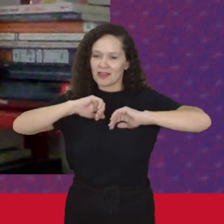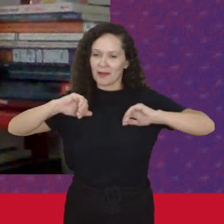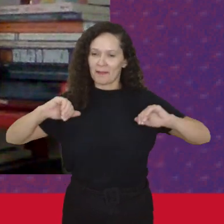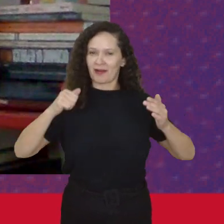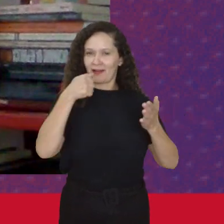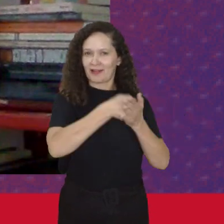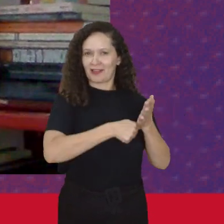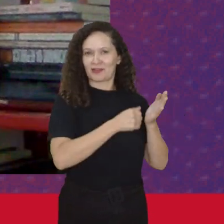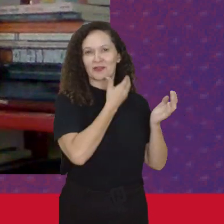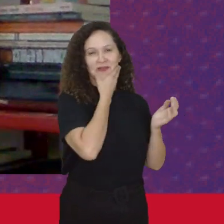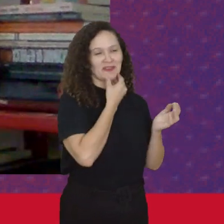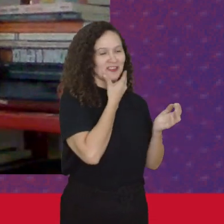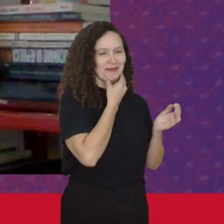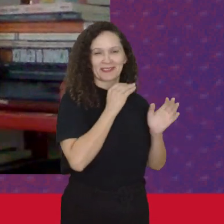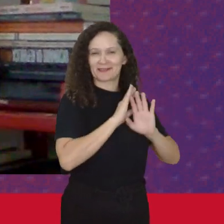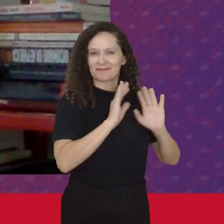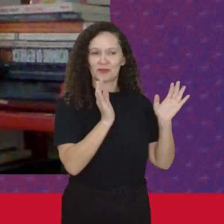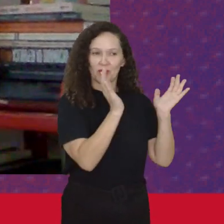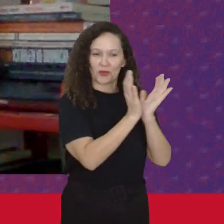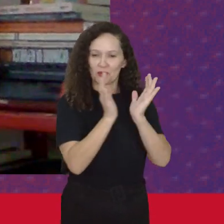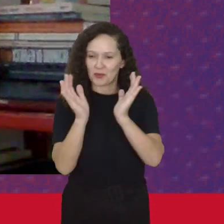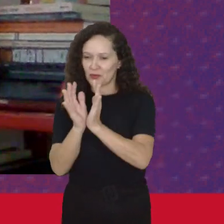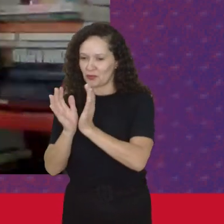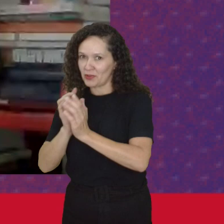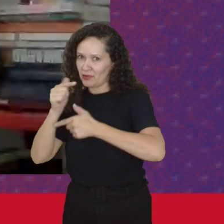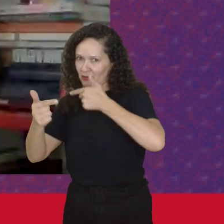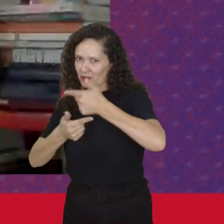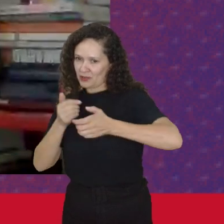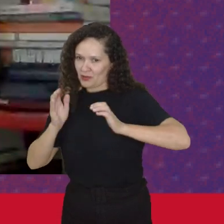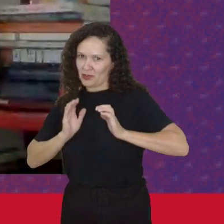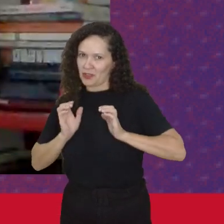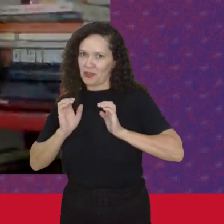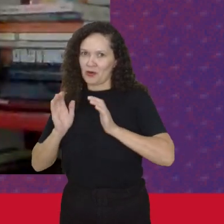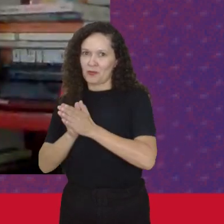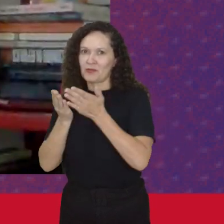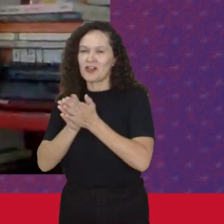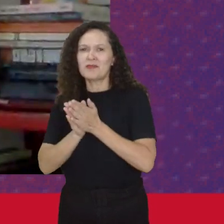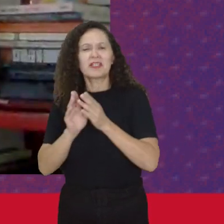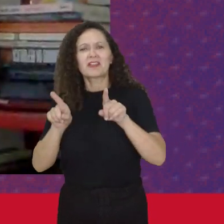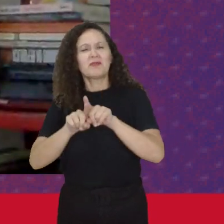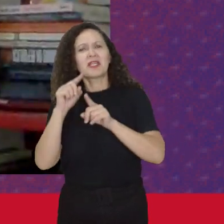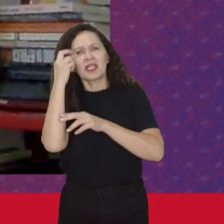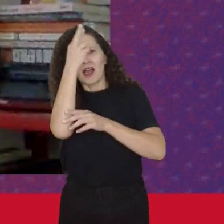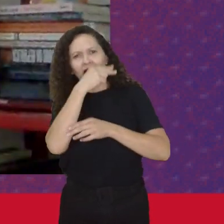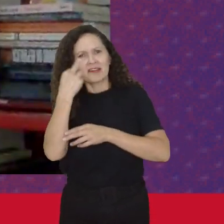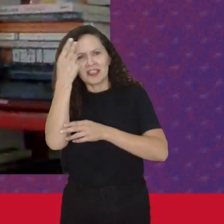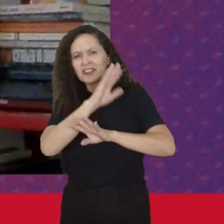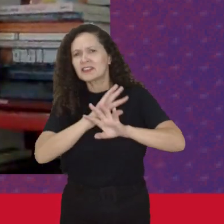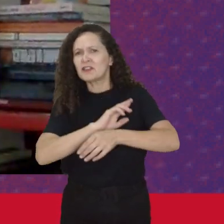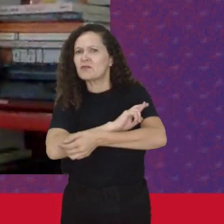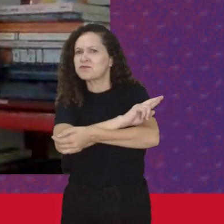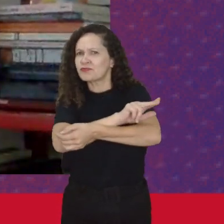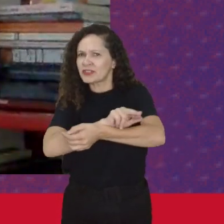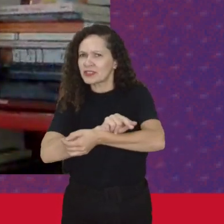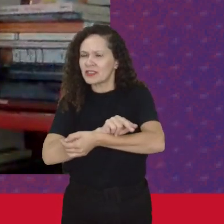lutas Por classe E nem Das lutas Raciais E não é à toa Que